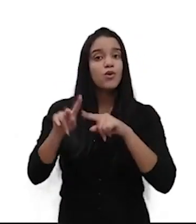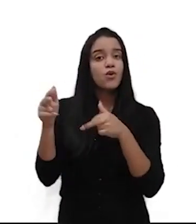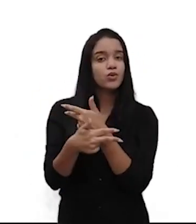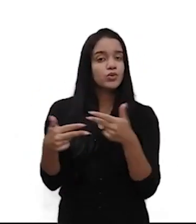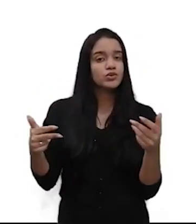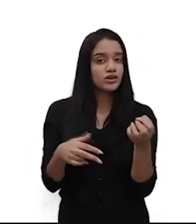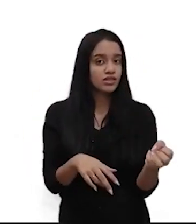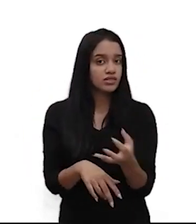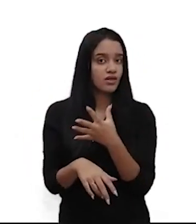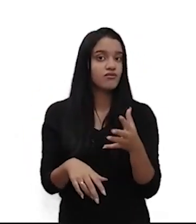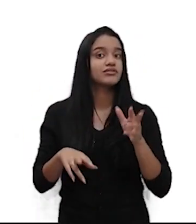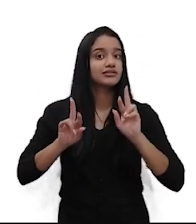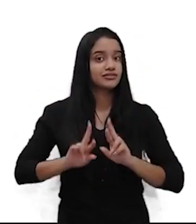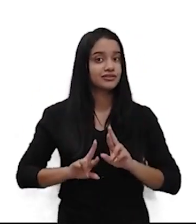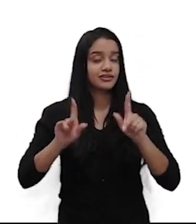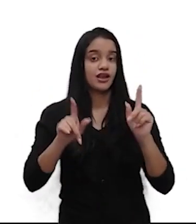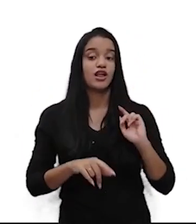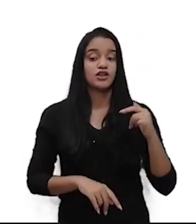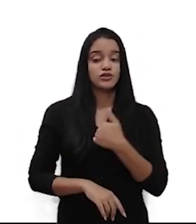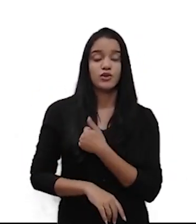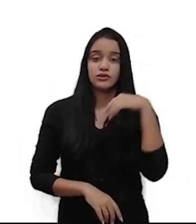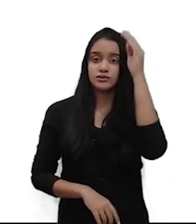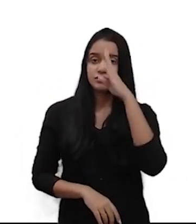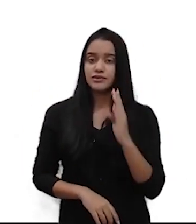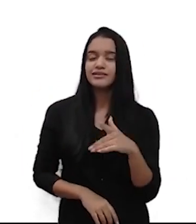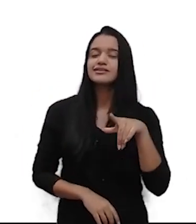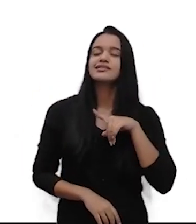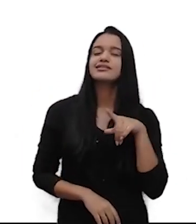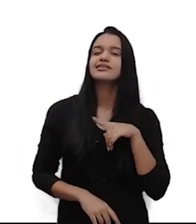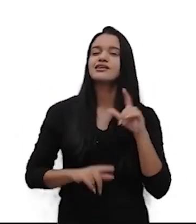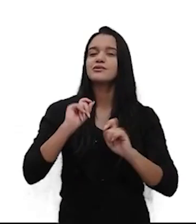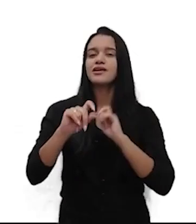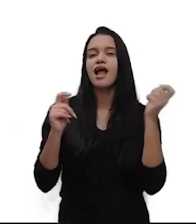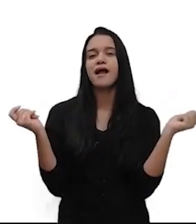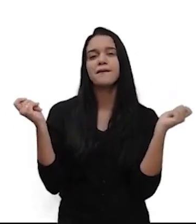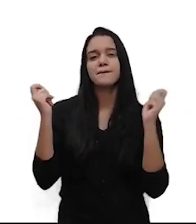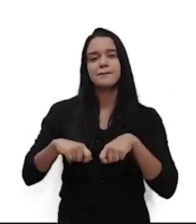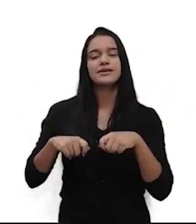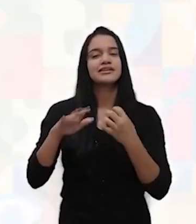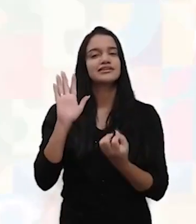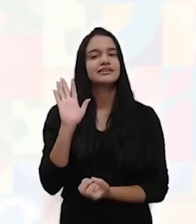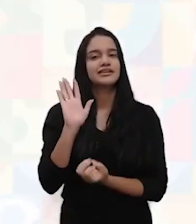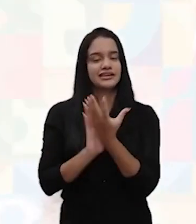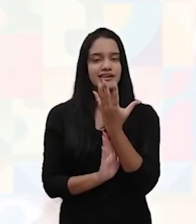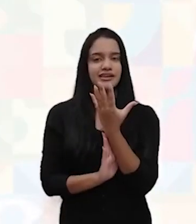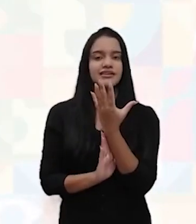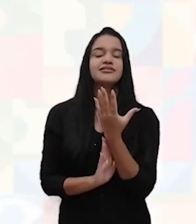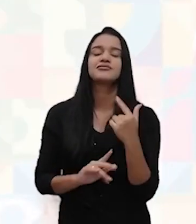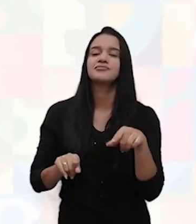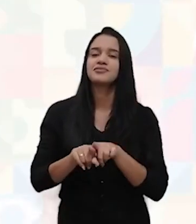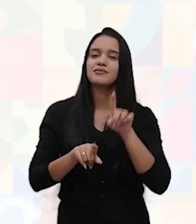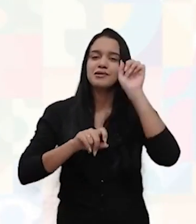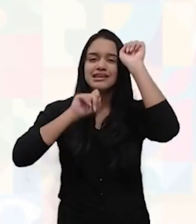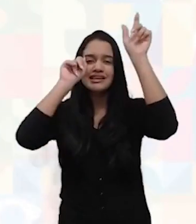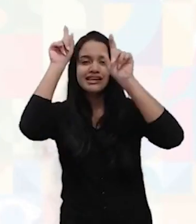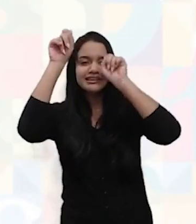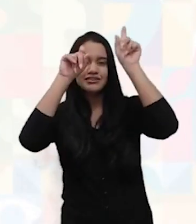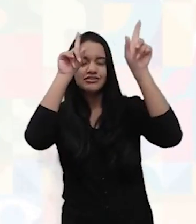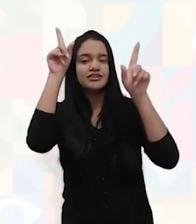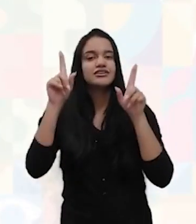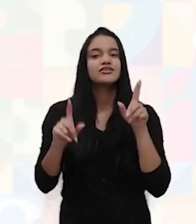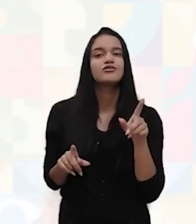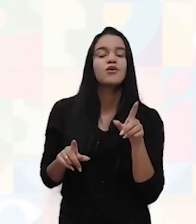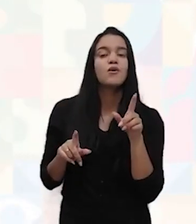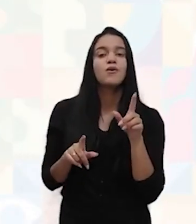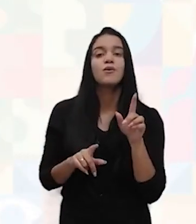e diferenciado. Nós, brasileiros, temos uma excelente capacidade de criar, de ser criativos. Muitas vezes,